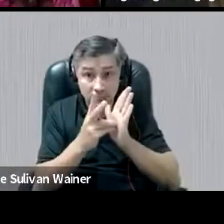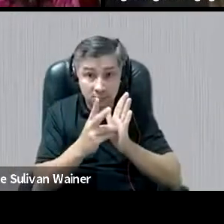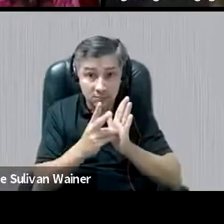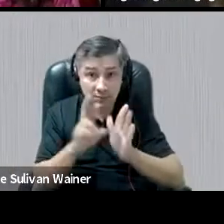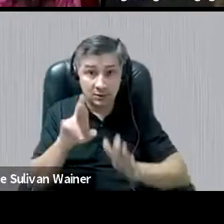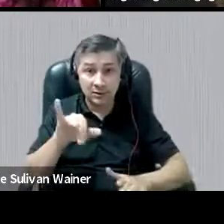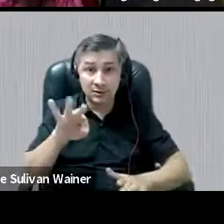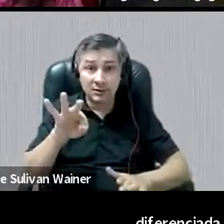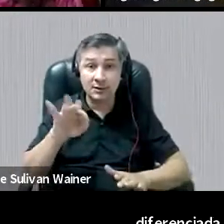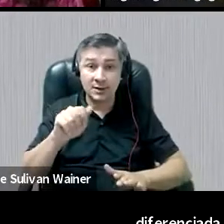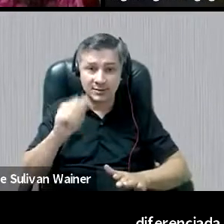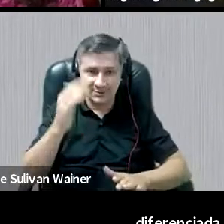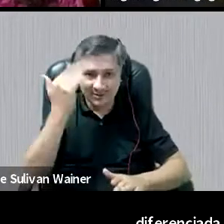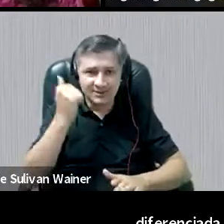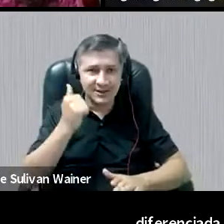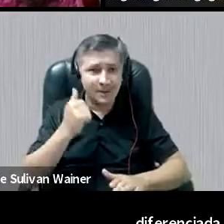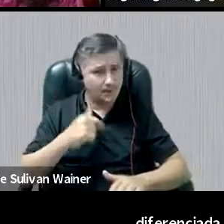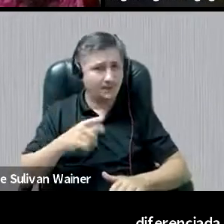muito mais do que eu,